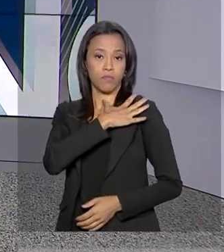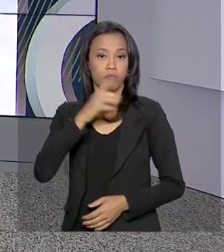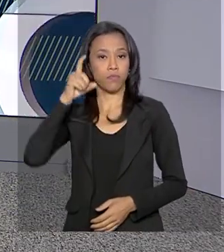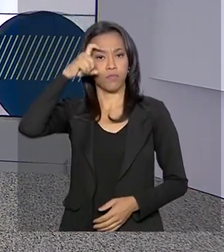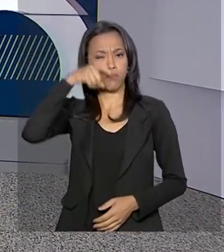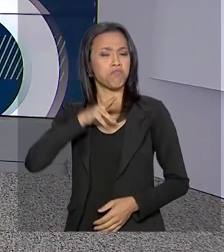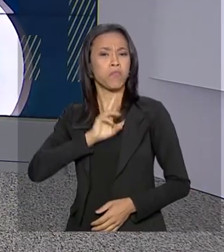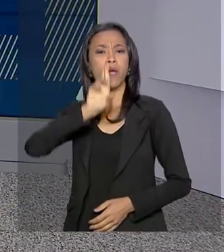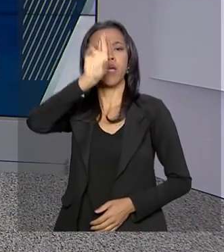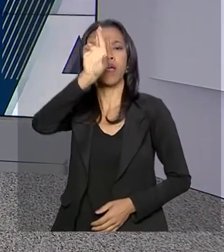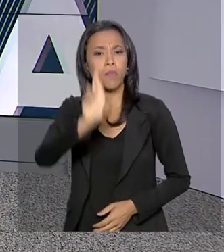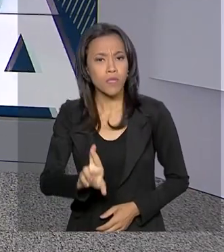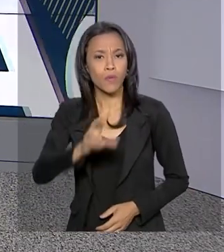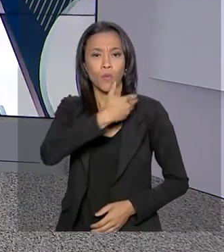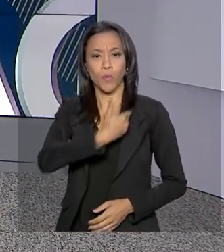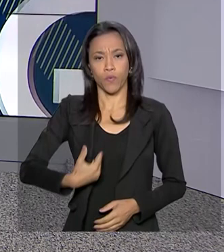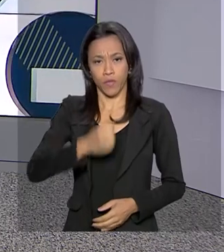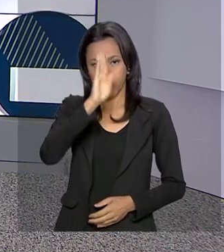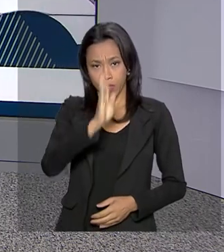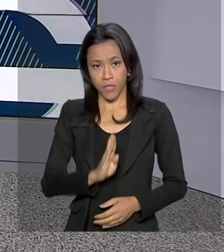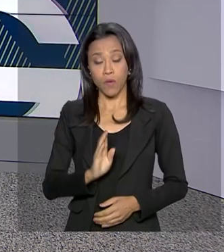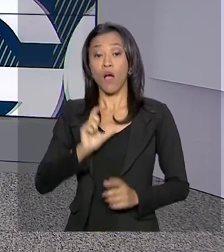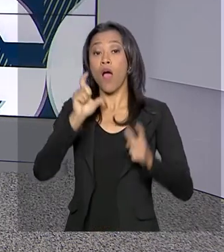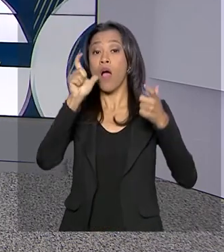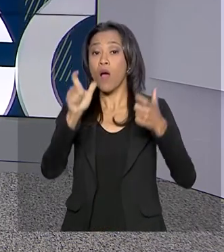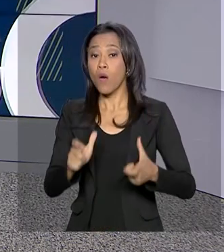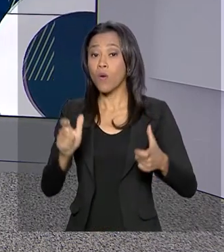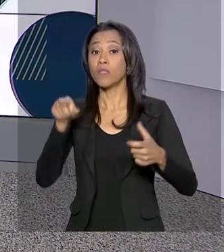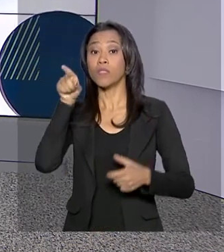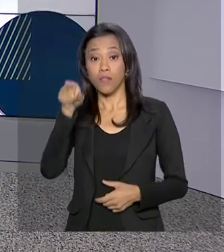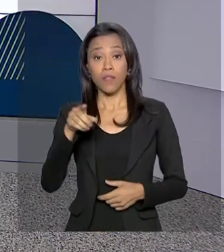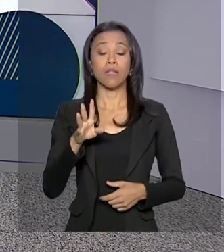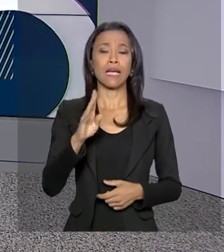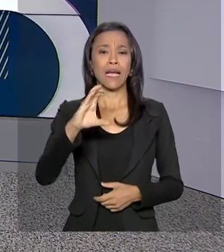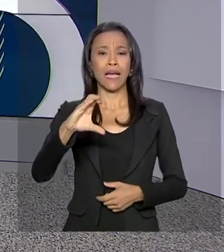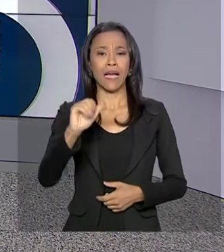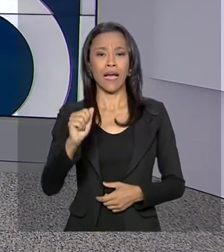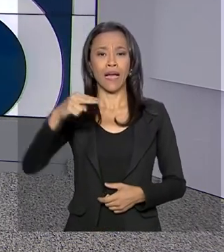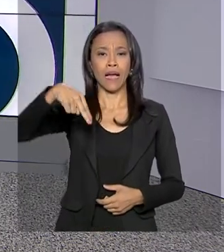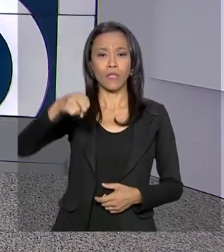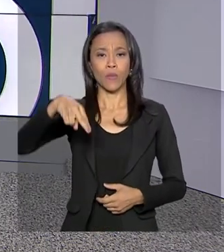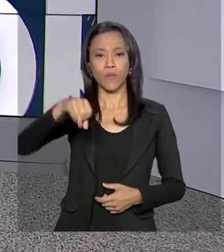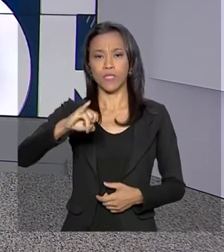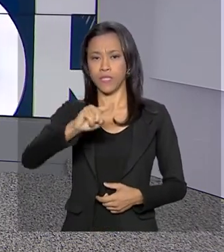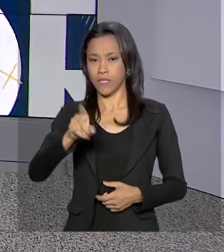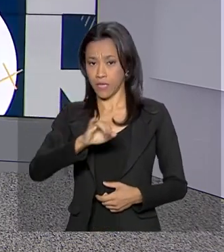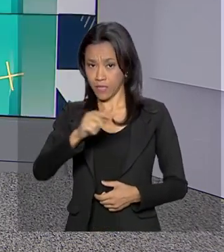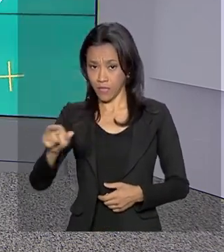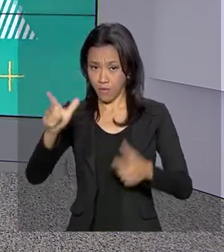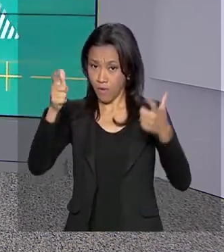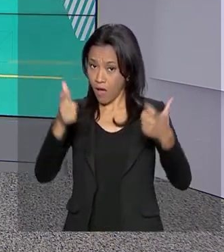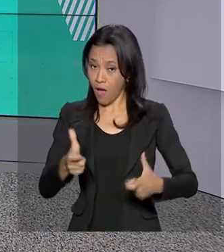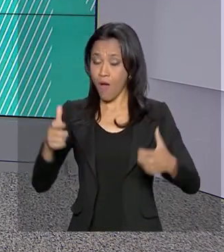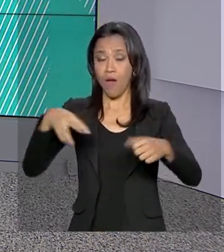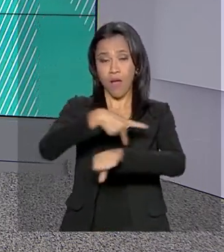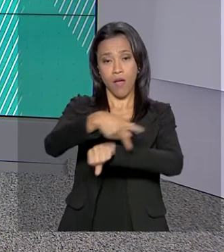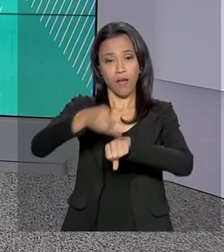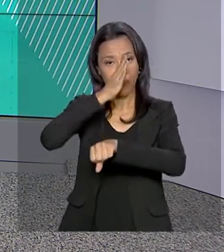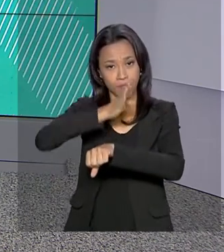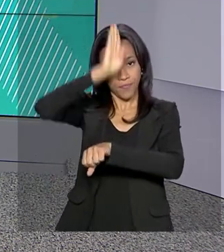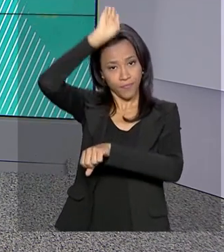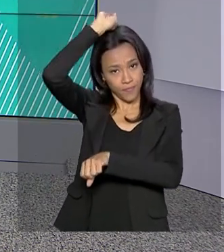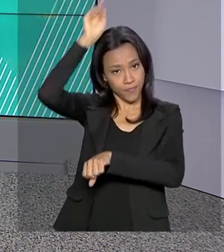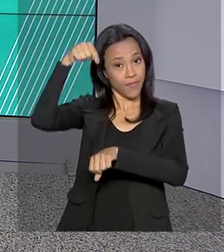na cerimônia de canonização de Irmã Dulce, presidida pelo Papa Francisco neste domingo no Vaticano. A primeira santa